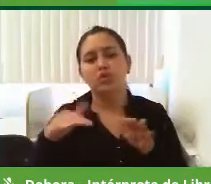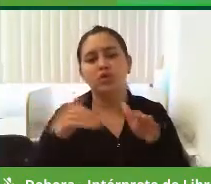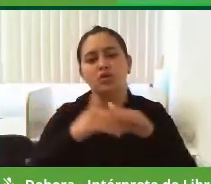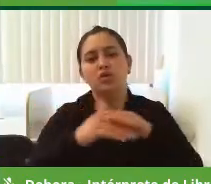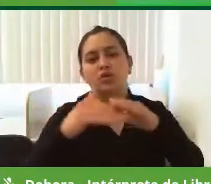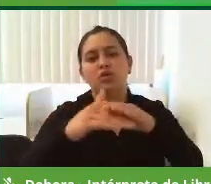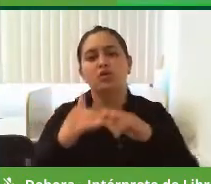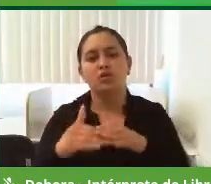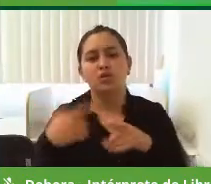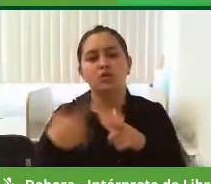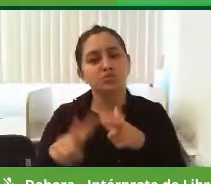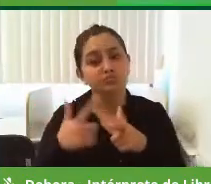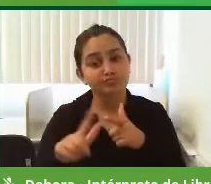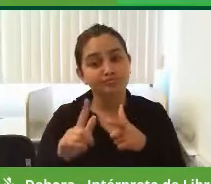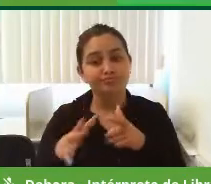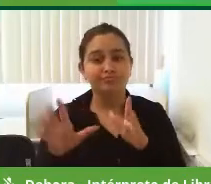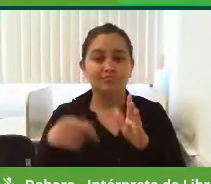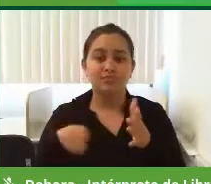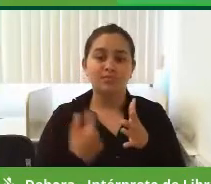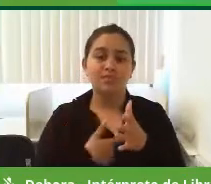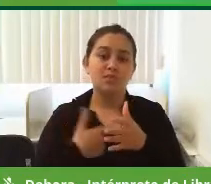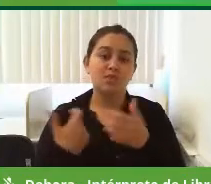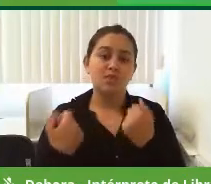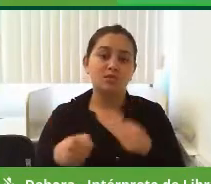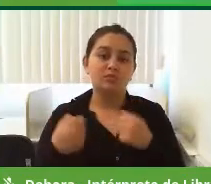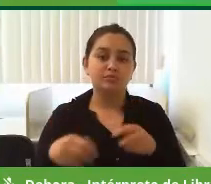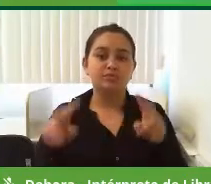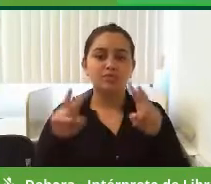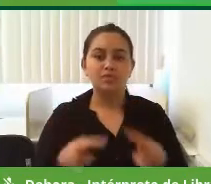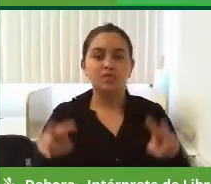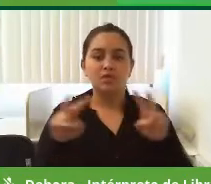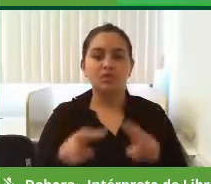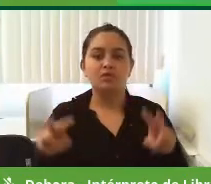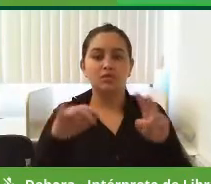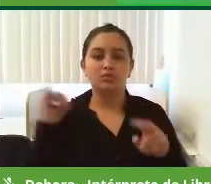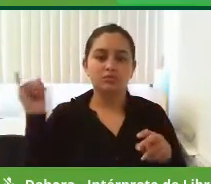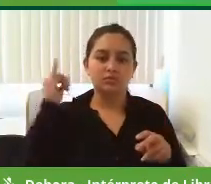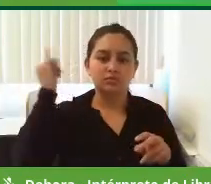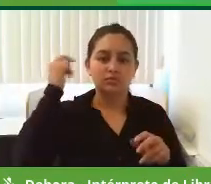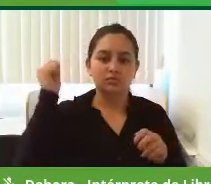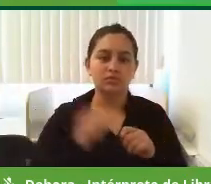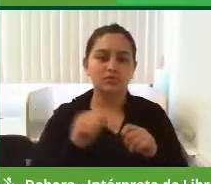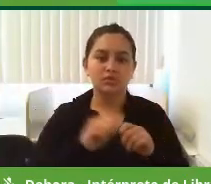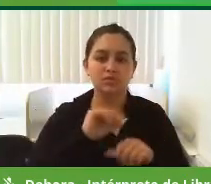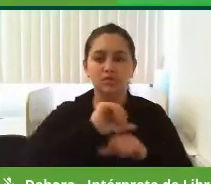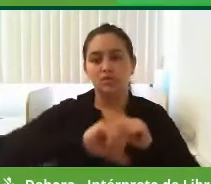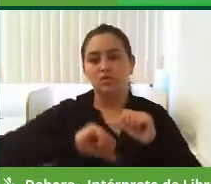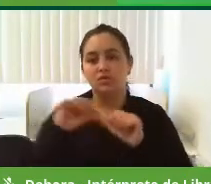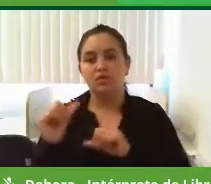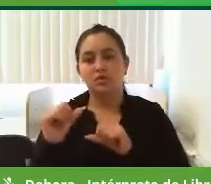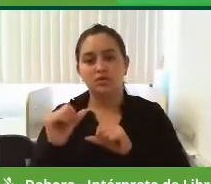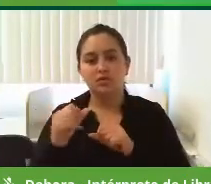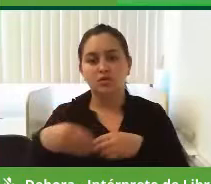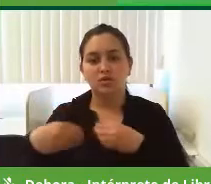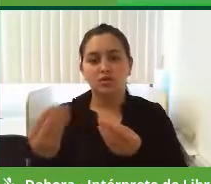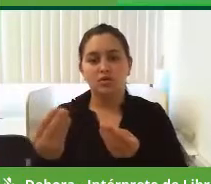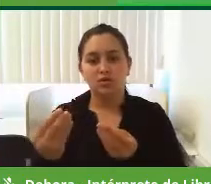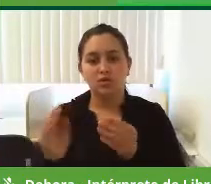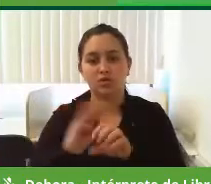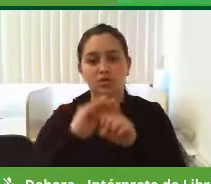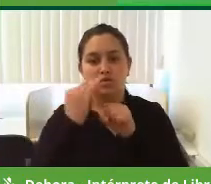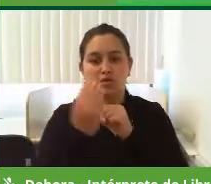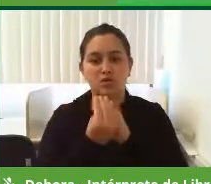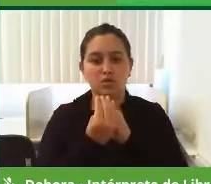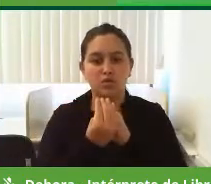vias, fica trancando. Então, nós temos uma avaliação, que é importante fazer a mudança, é levar para o bairro